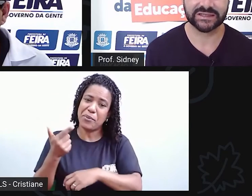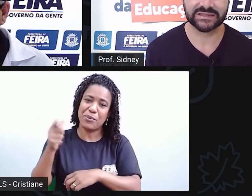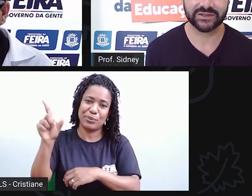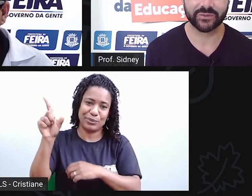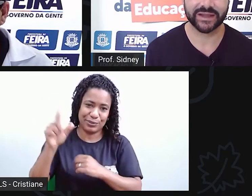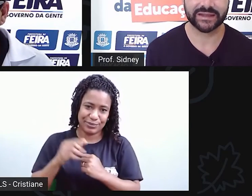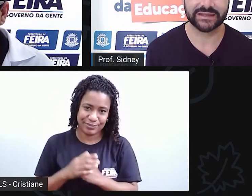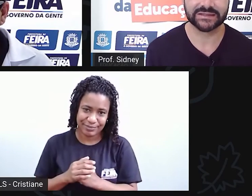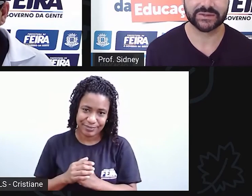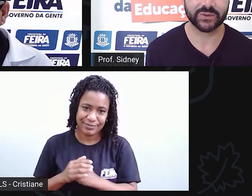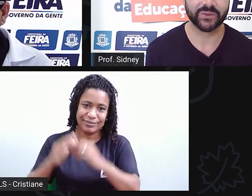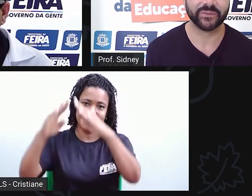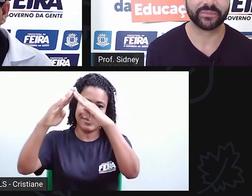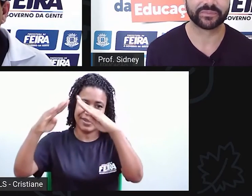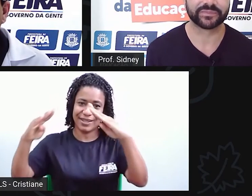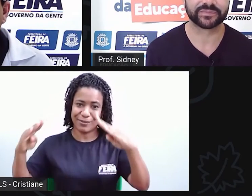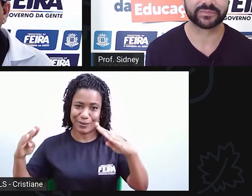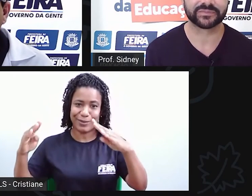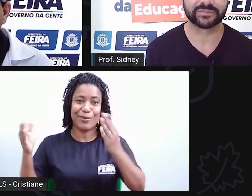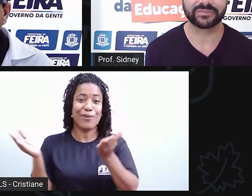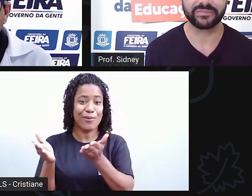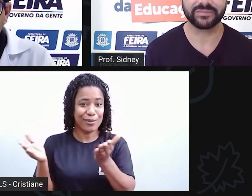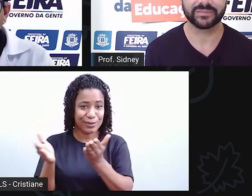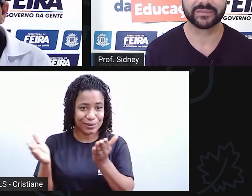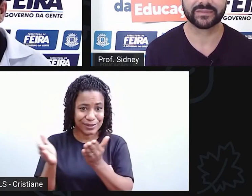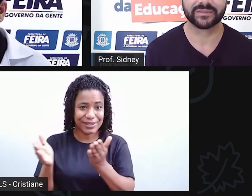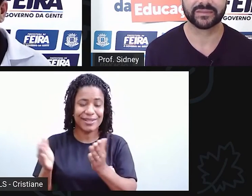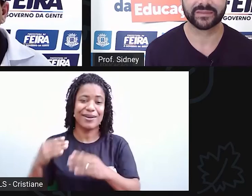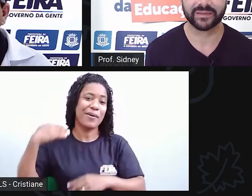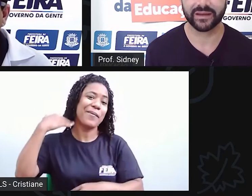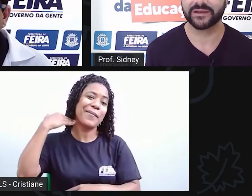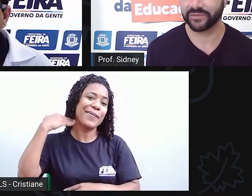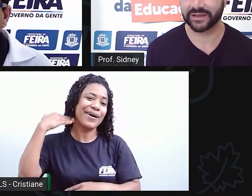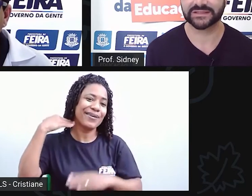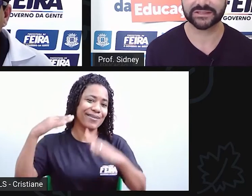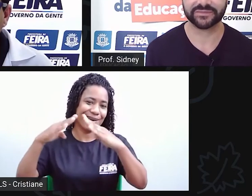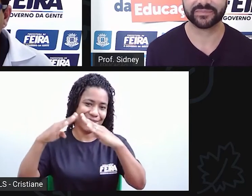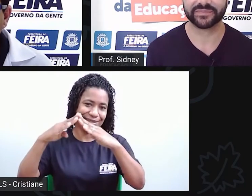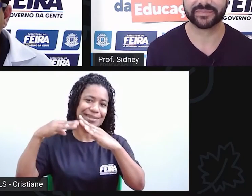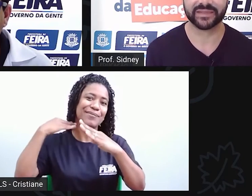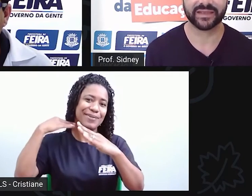a agência do Bradesco. Ali pertinho também, né? É, de frente. É.